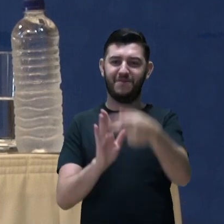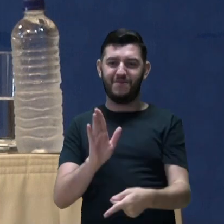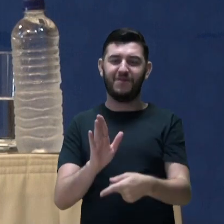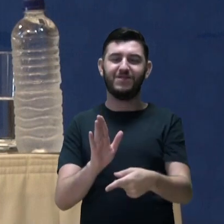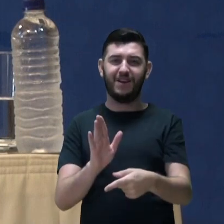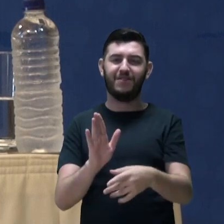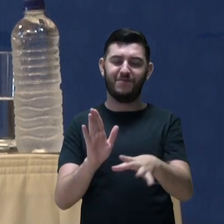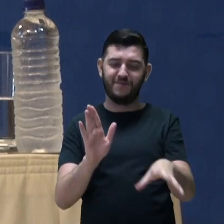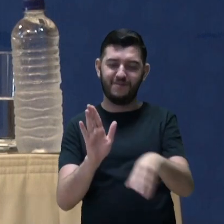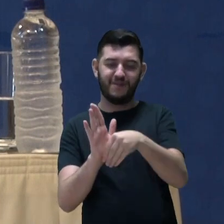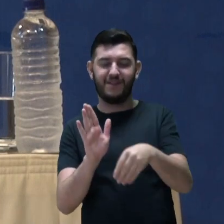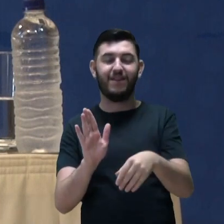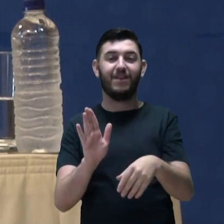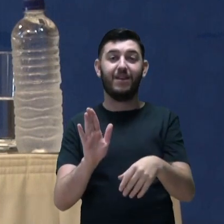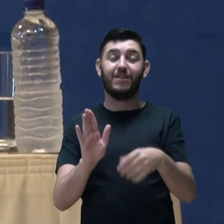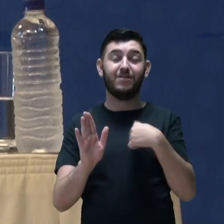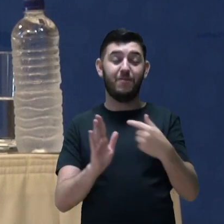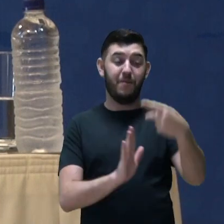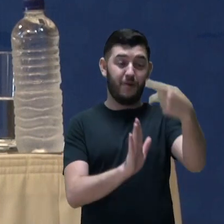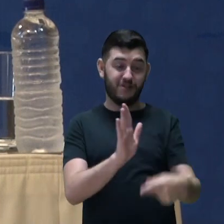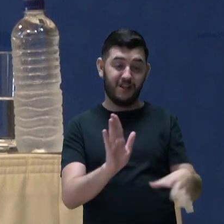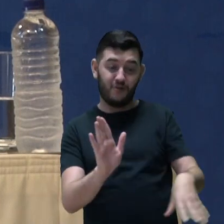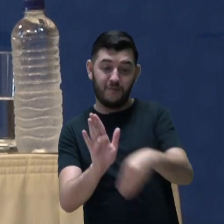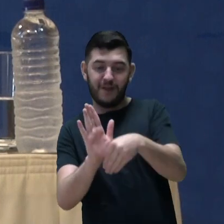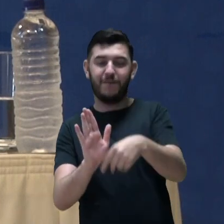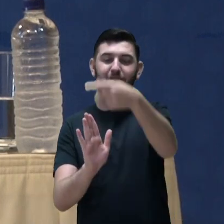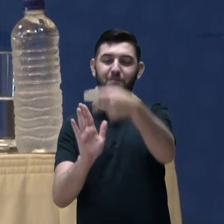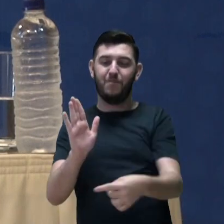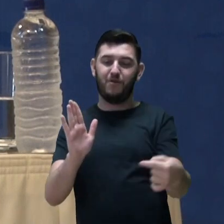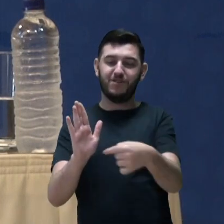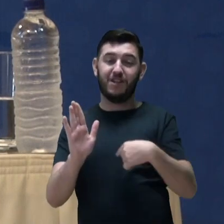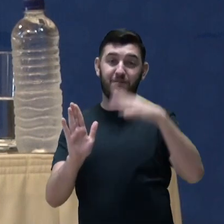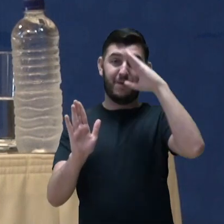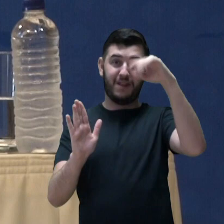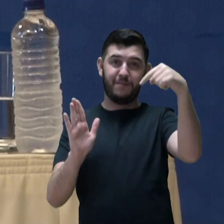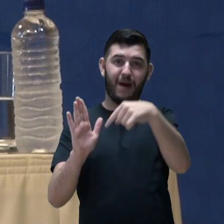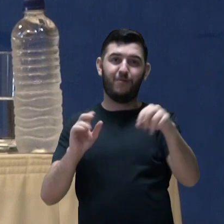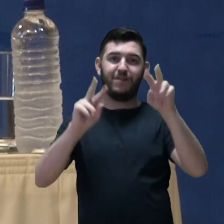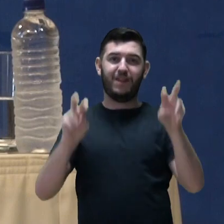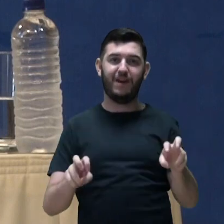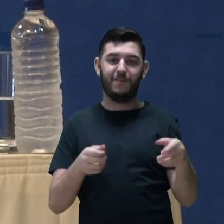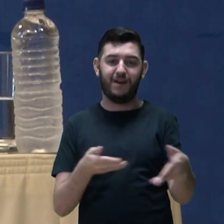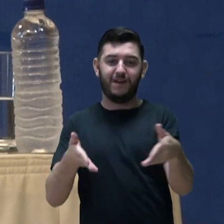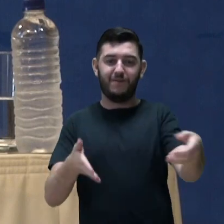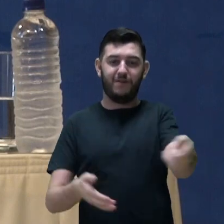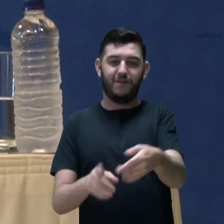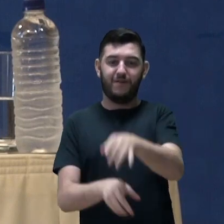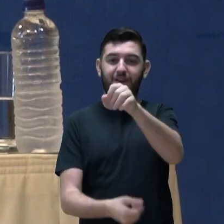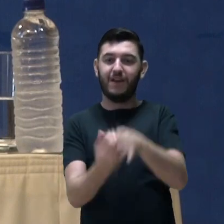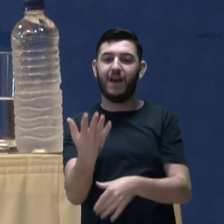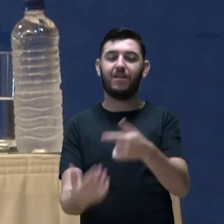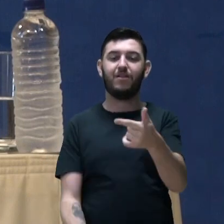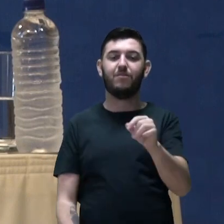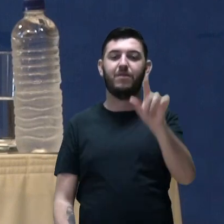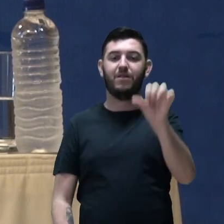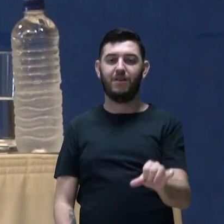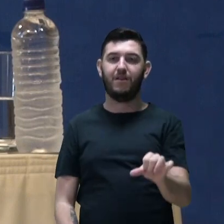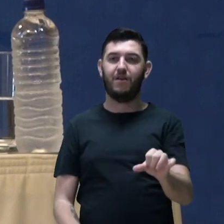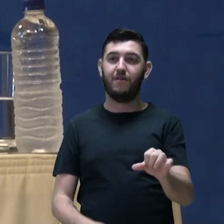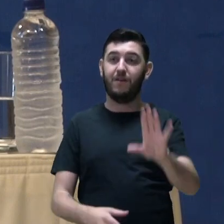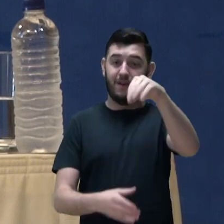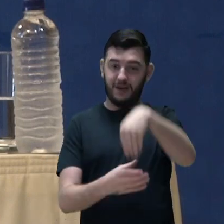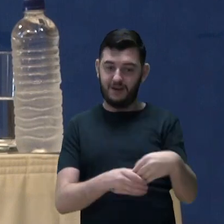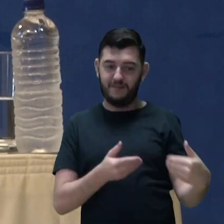Caminhos, que foi então inicialmente implementado pelo Ministério da Educação em 2019, com